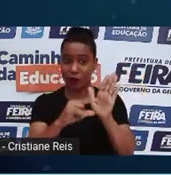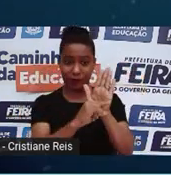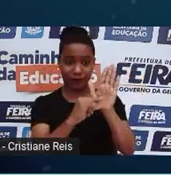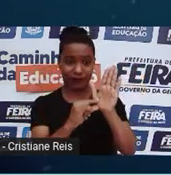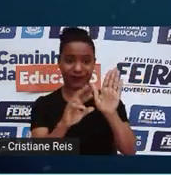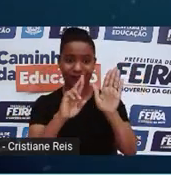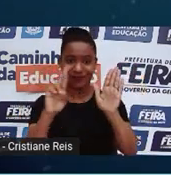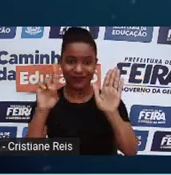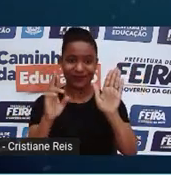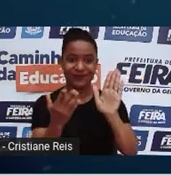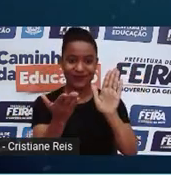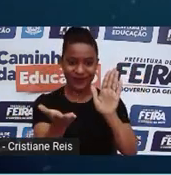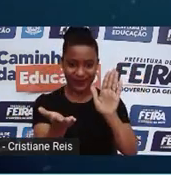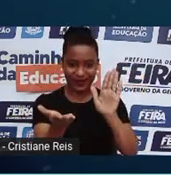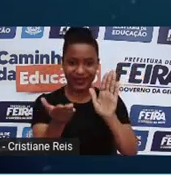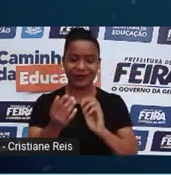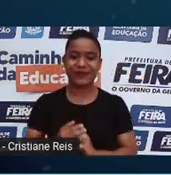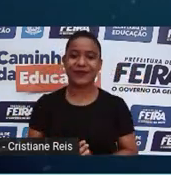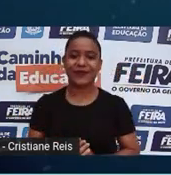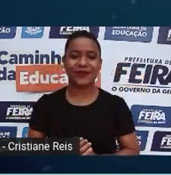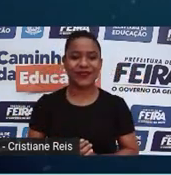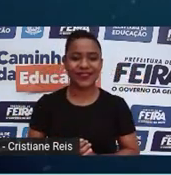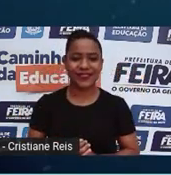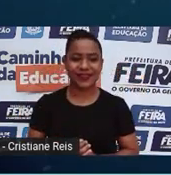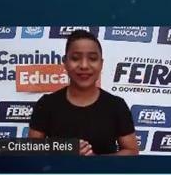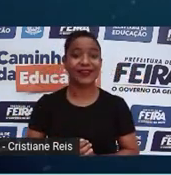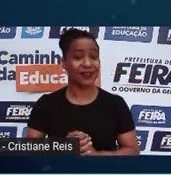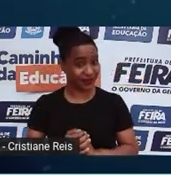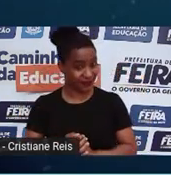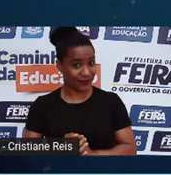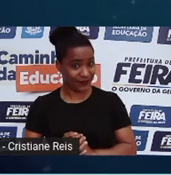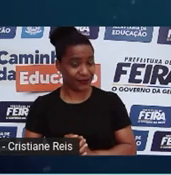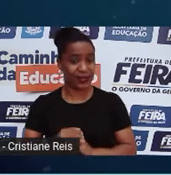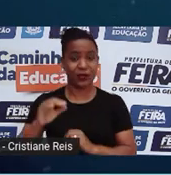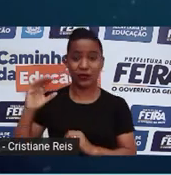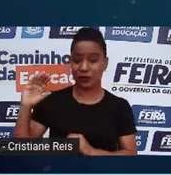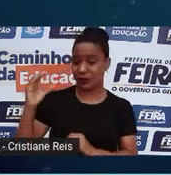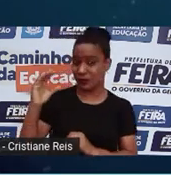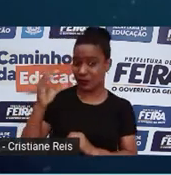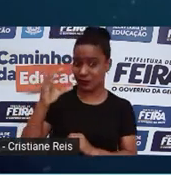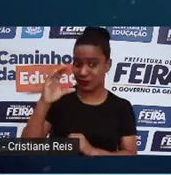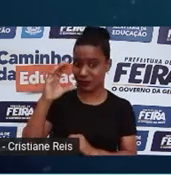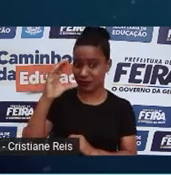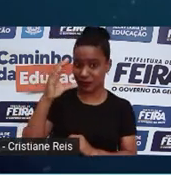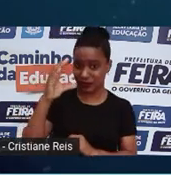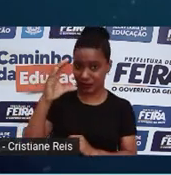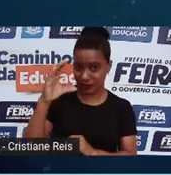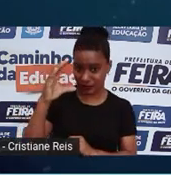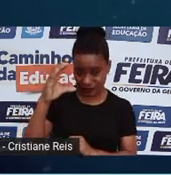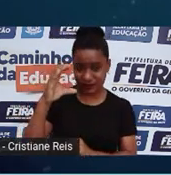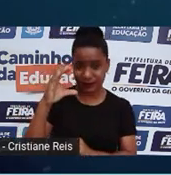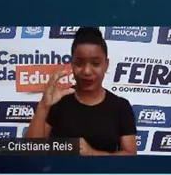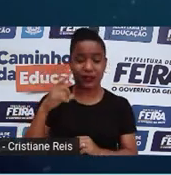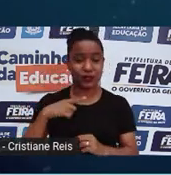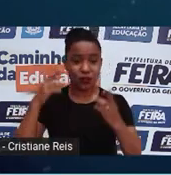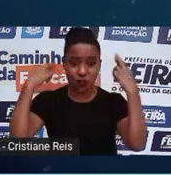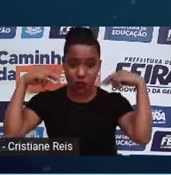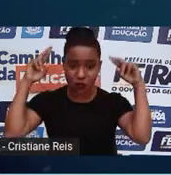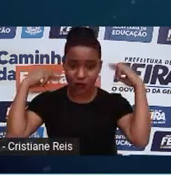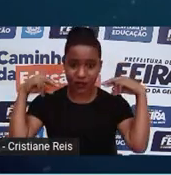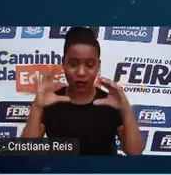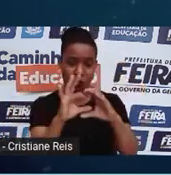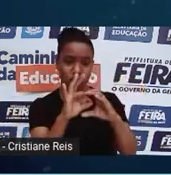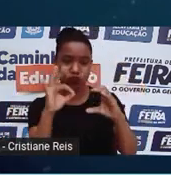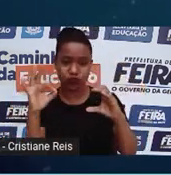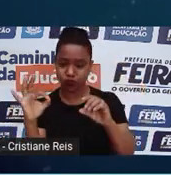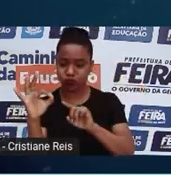Mutt foi o seguinte. Os cientistas retiraram uma célula de uma glândula mamária de uma ovelha doadora, separando um núcleo. E